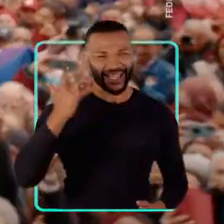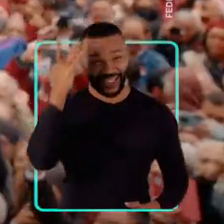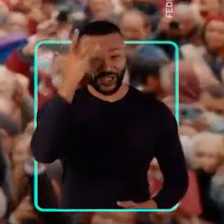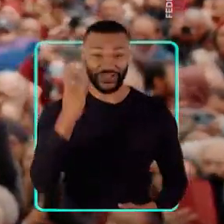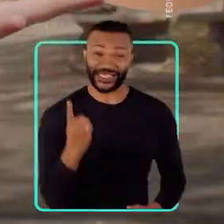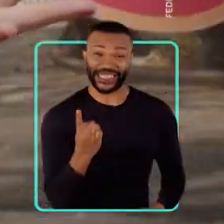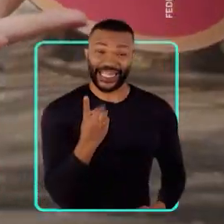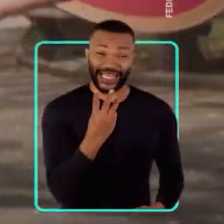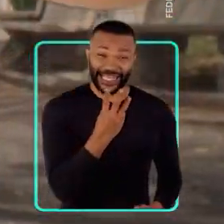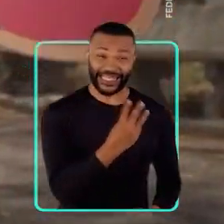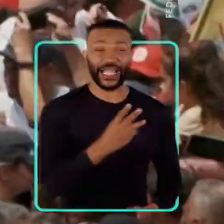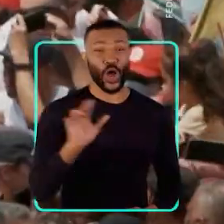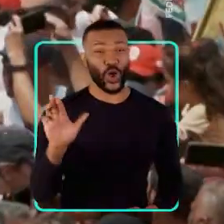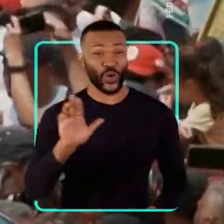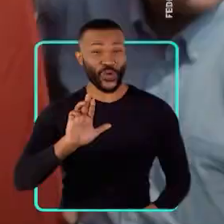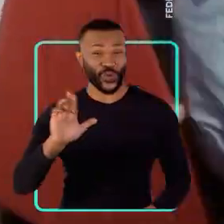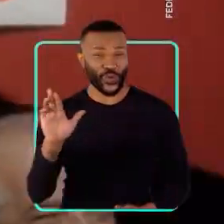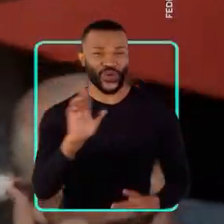Viva o Brasil!